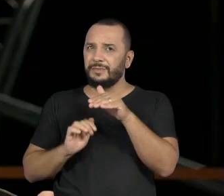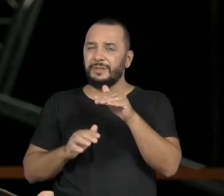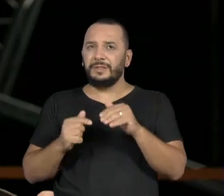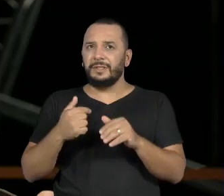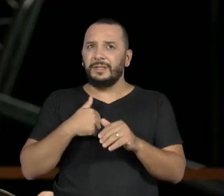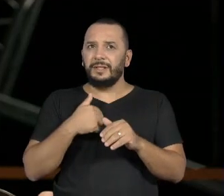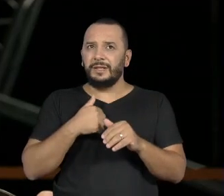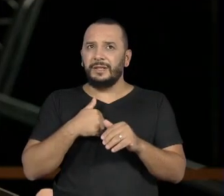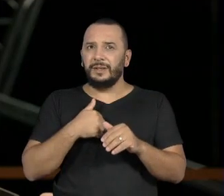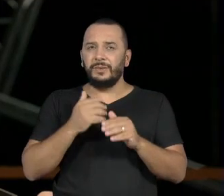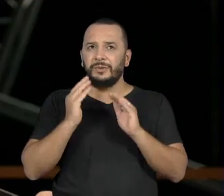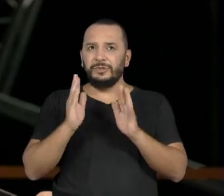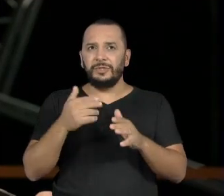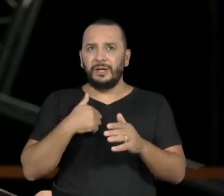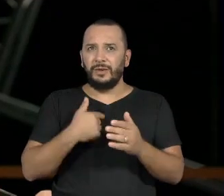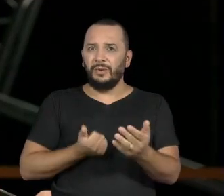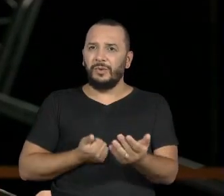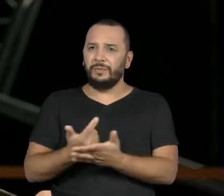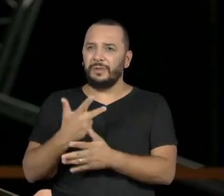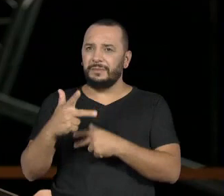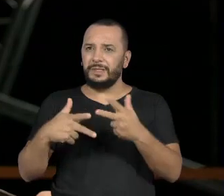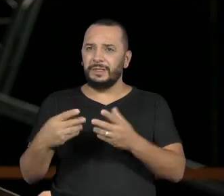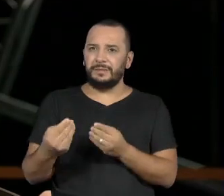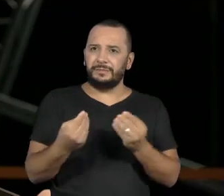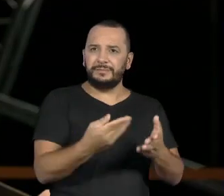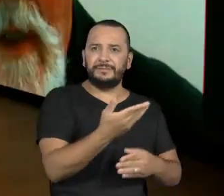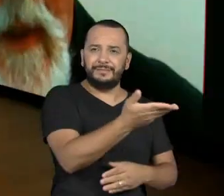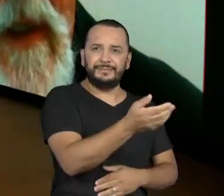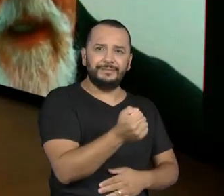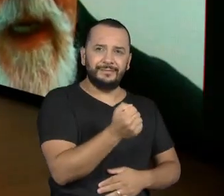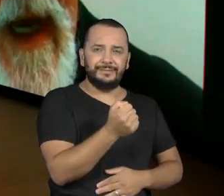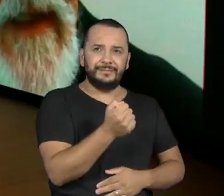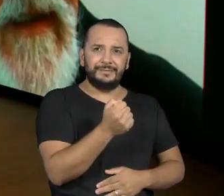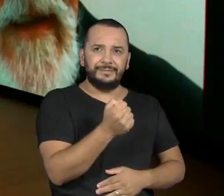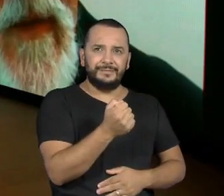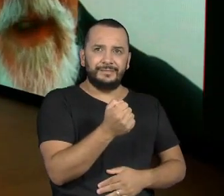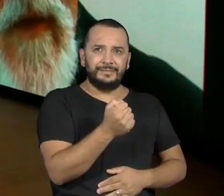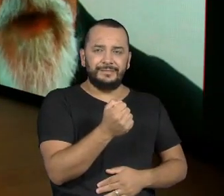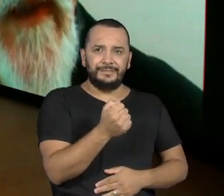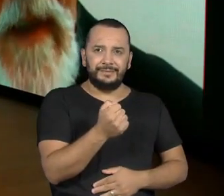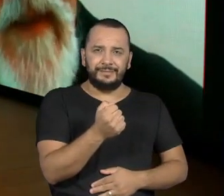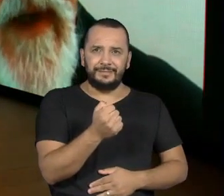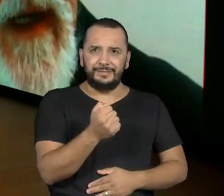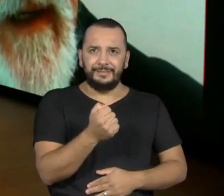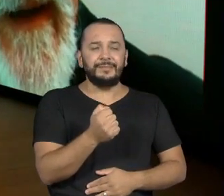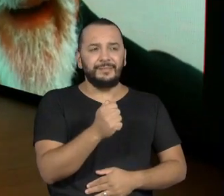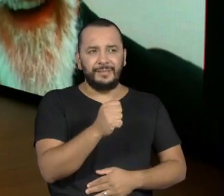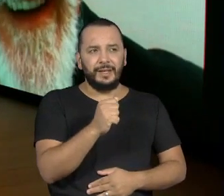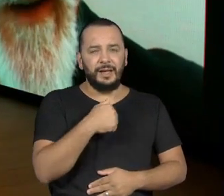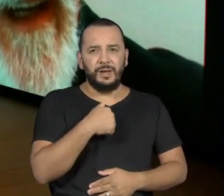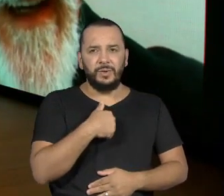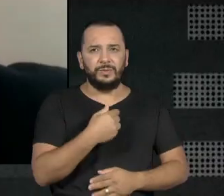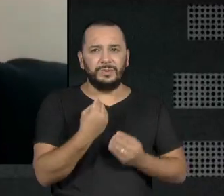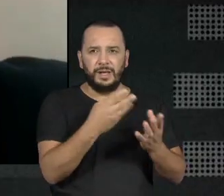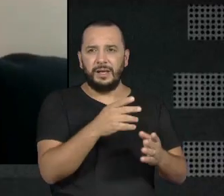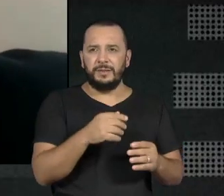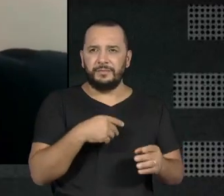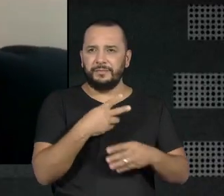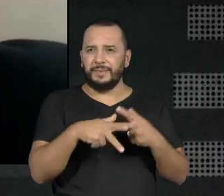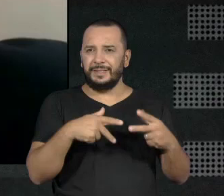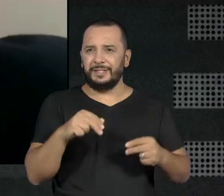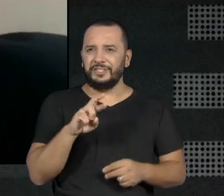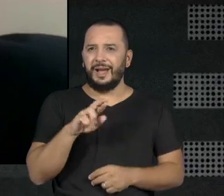ela que ela queria ganhar um telefone daquele que estava do lado da bota. Não sei o que a gente chama. Maríssimo. Mas eu dei para ela. Queria isso.